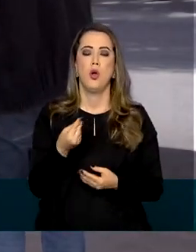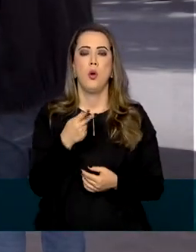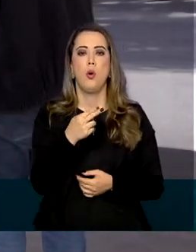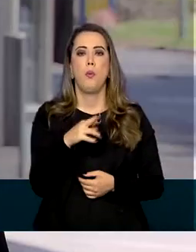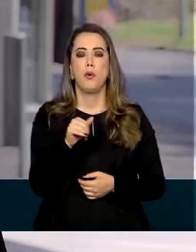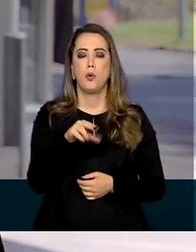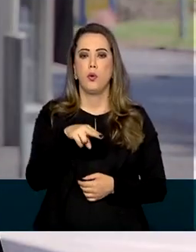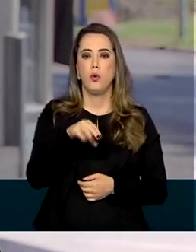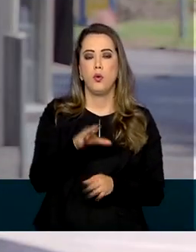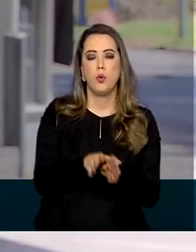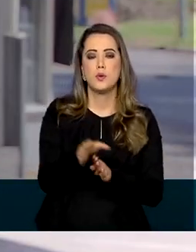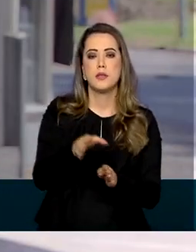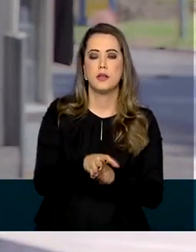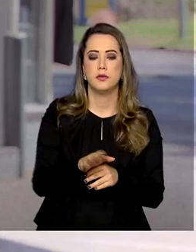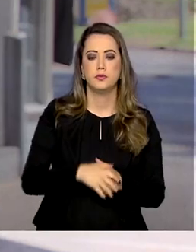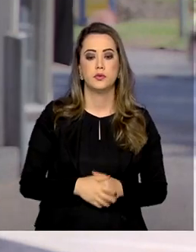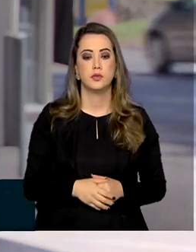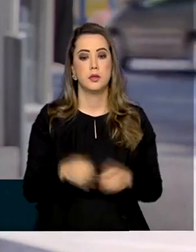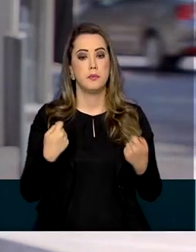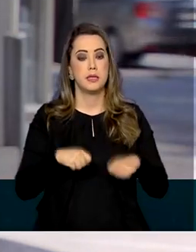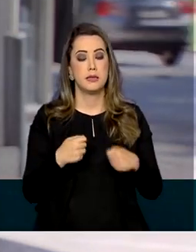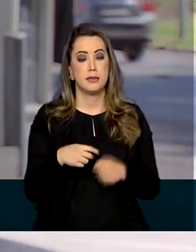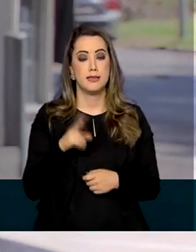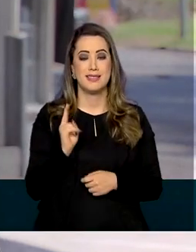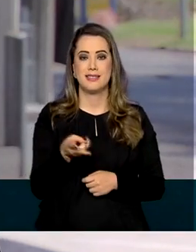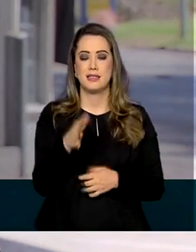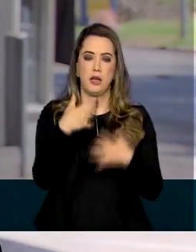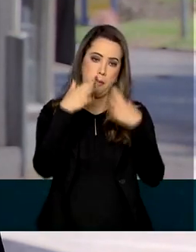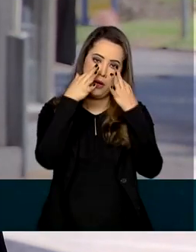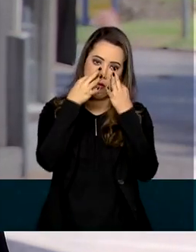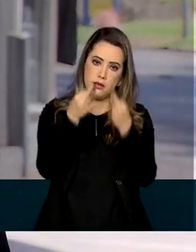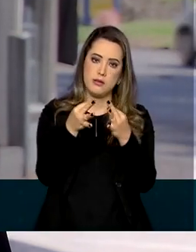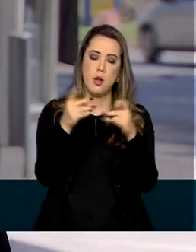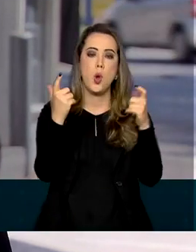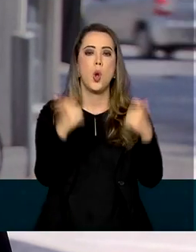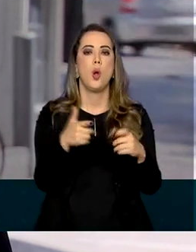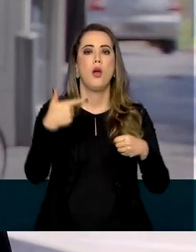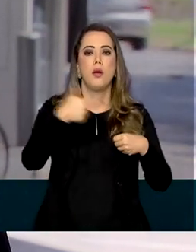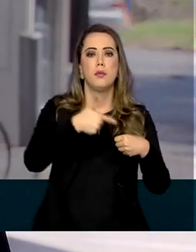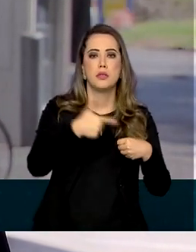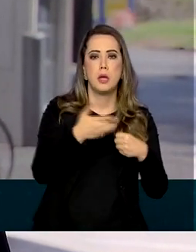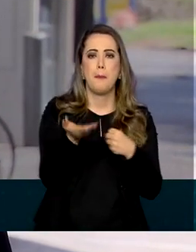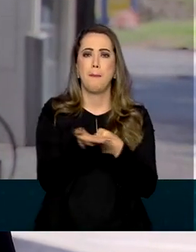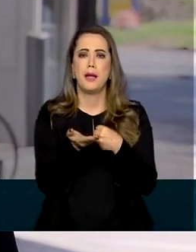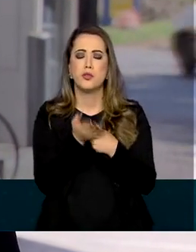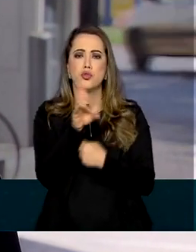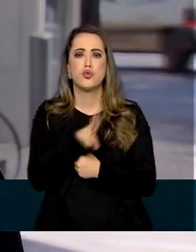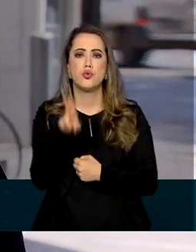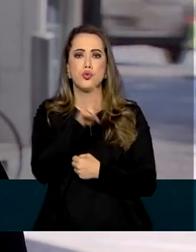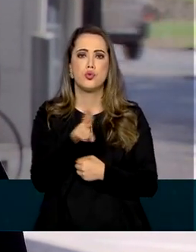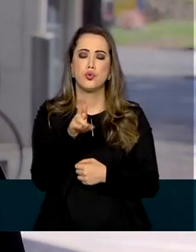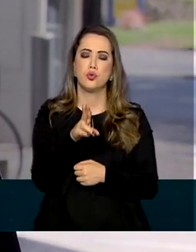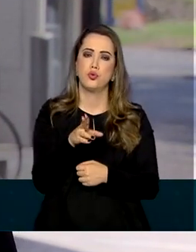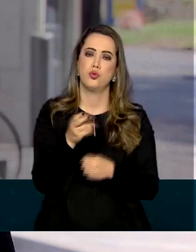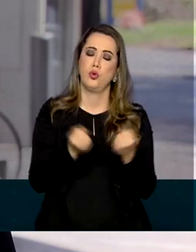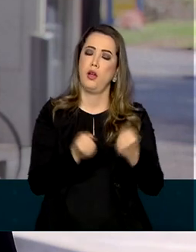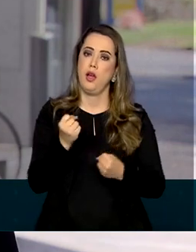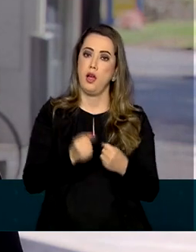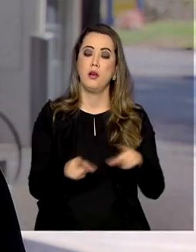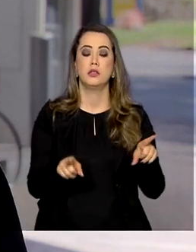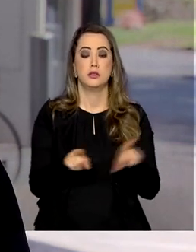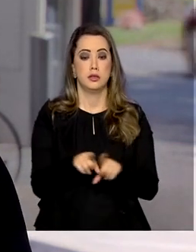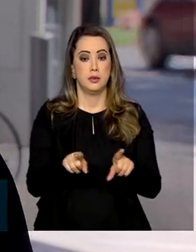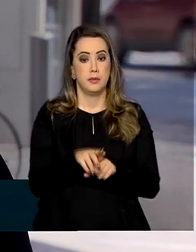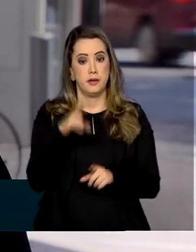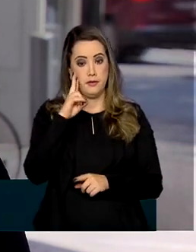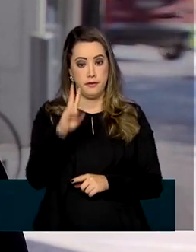abastecer. A dica é sempre ficar atento em relação ao local que abasteceu, a média de consumo do veículo. E também ficar atento se